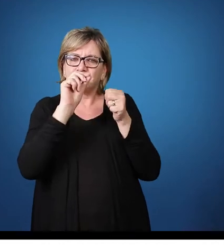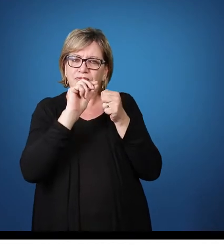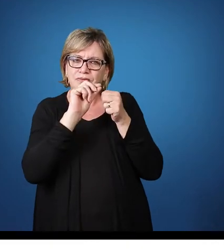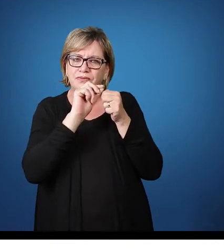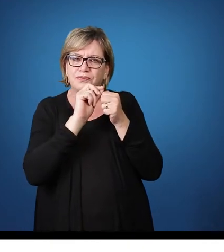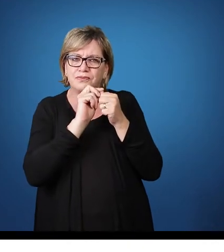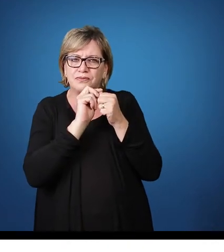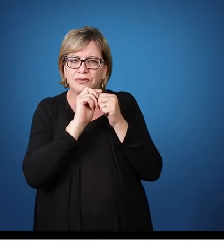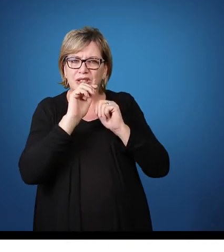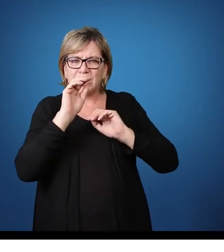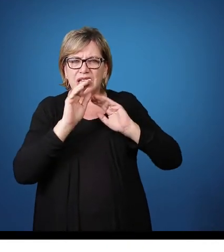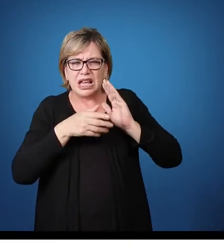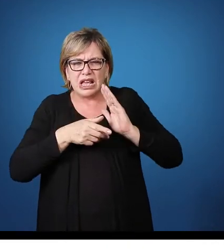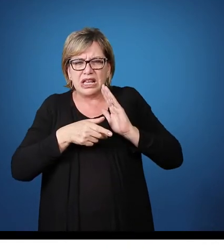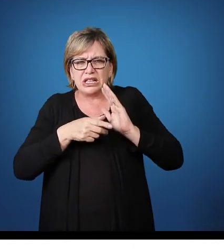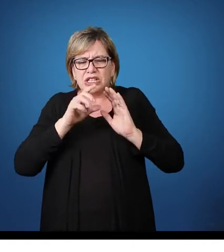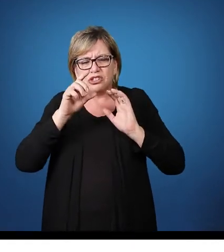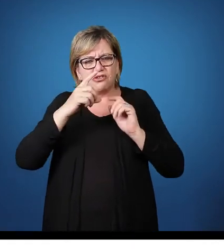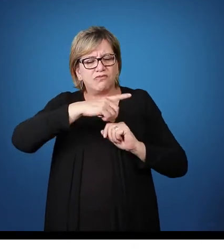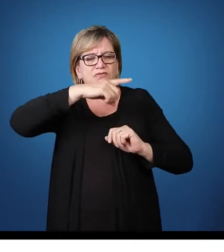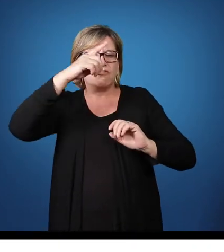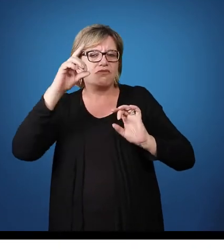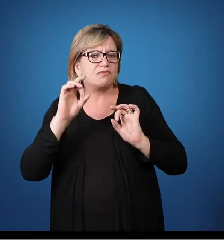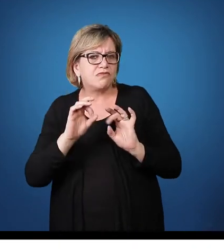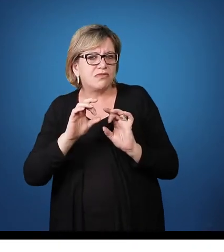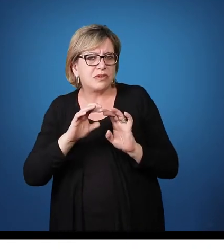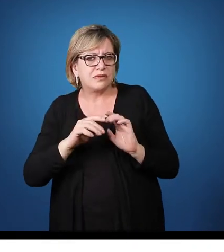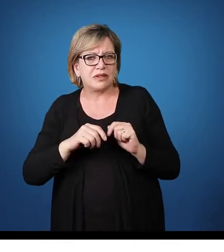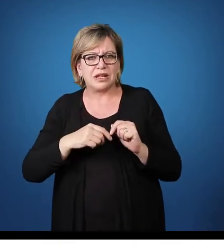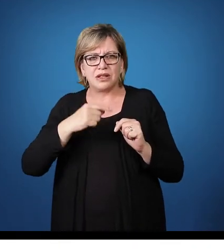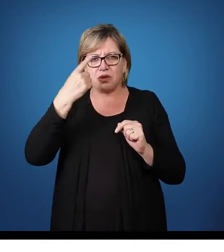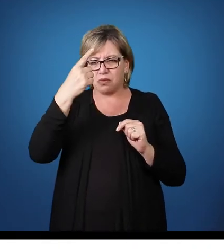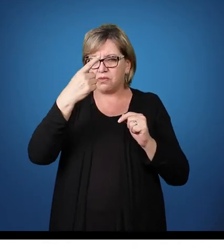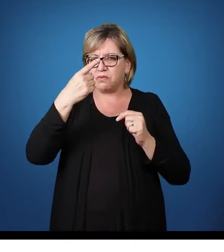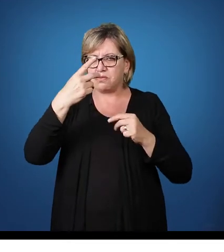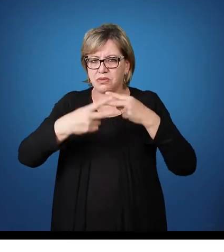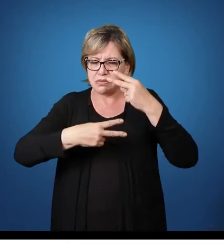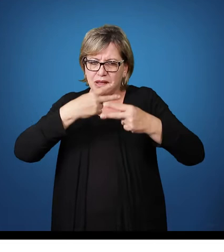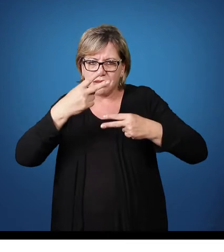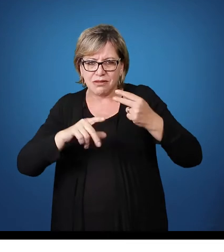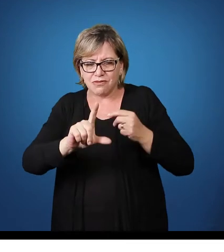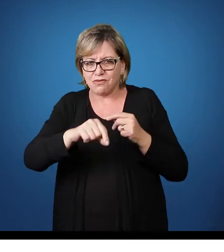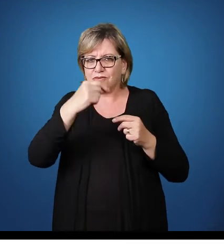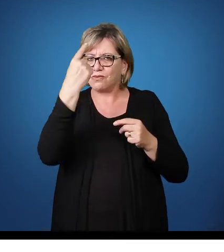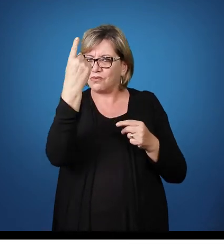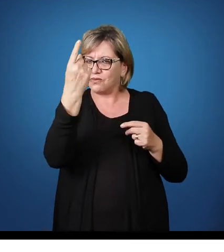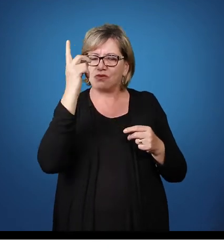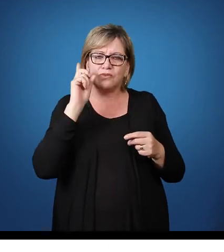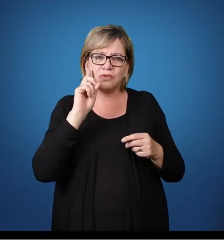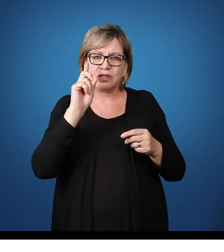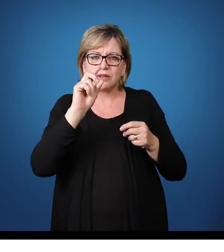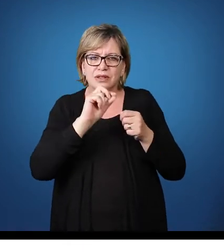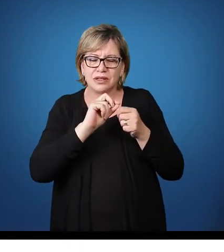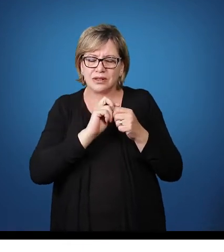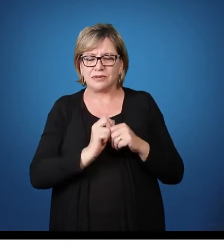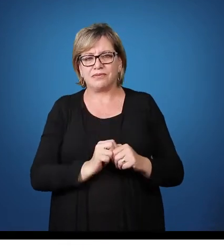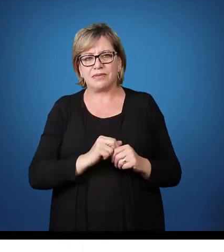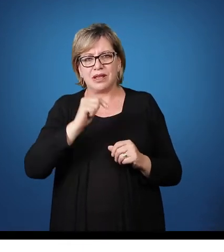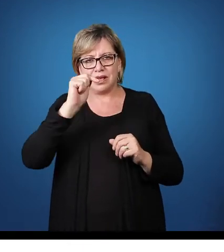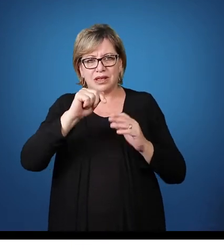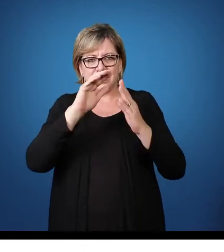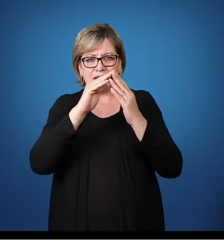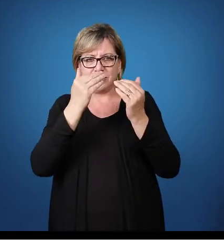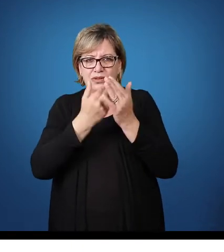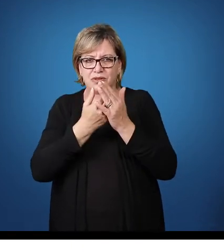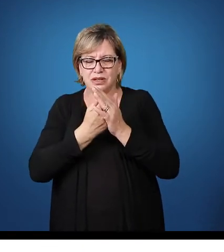Alguns dias específicos, uma vez por bimestre Então, temos, como aqui na nossa escola Nós